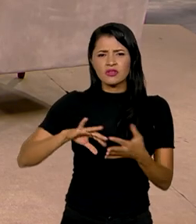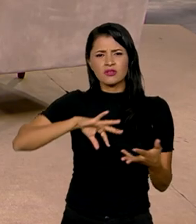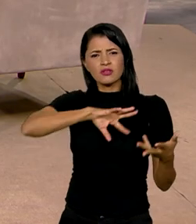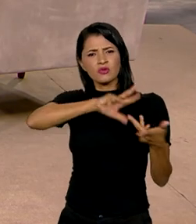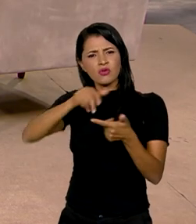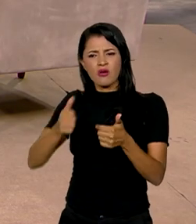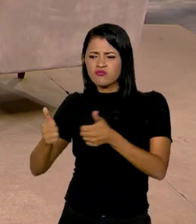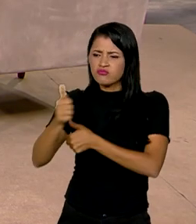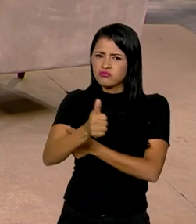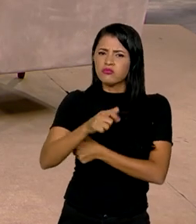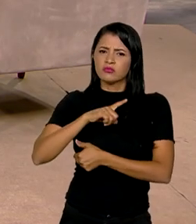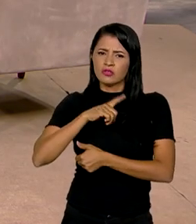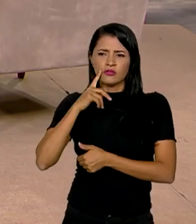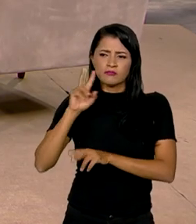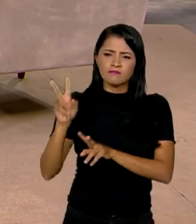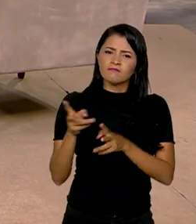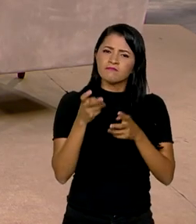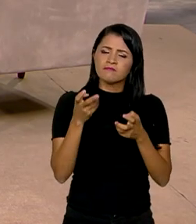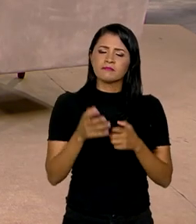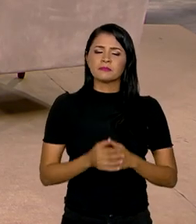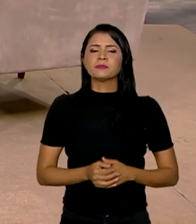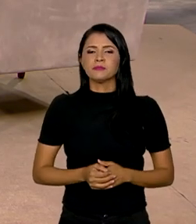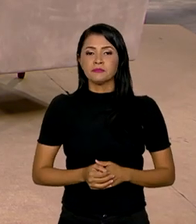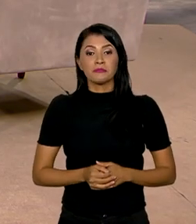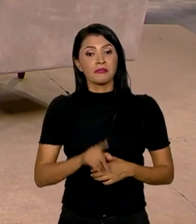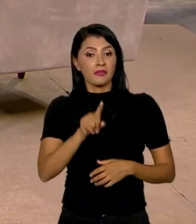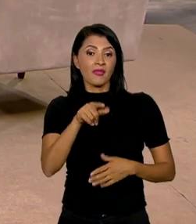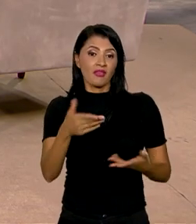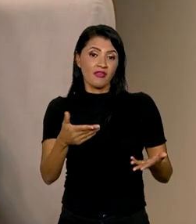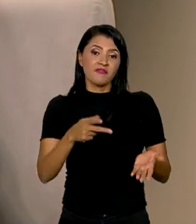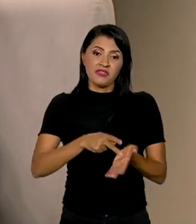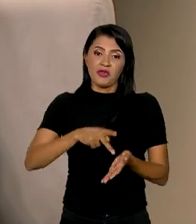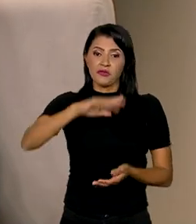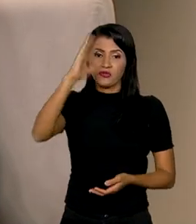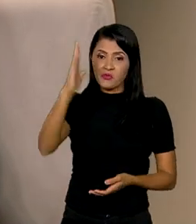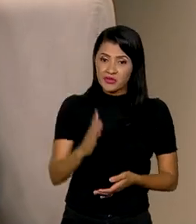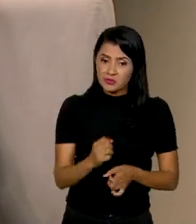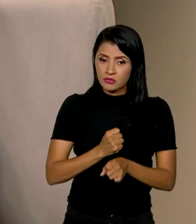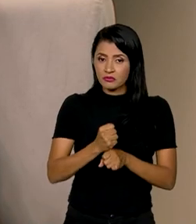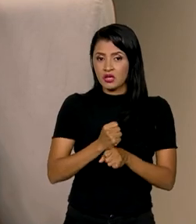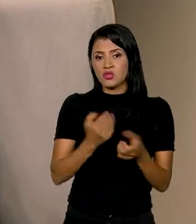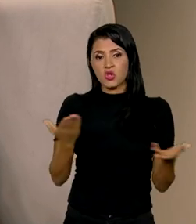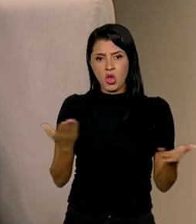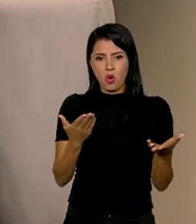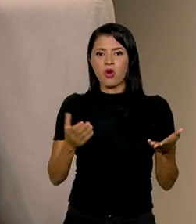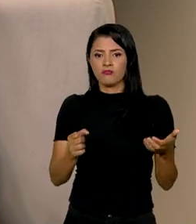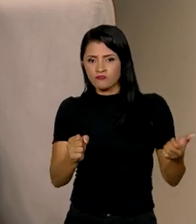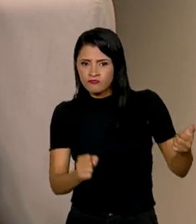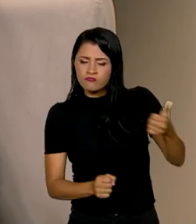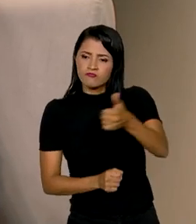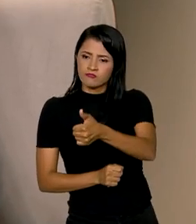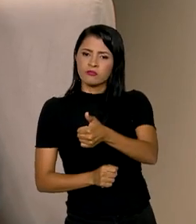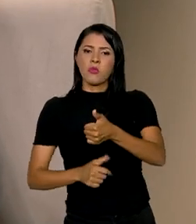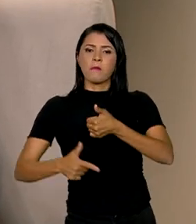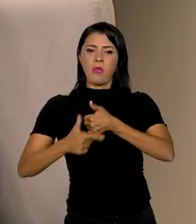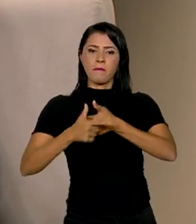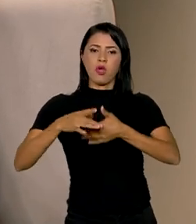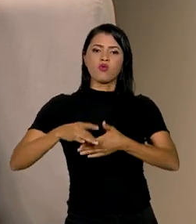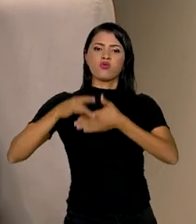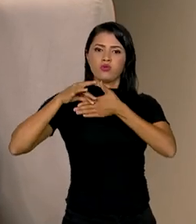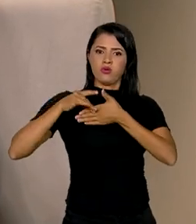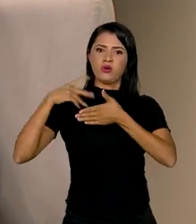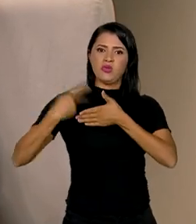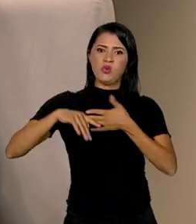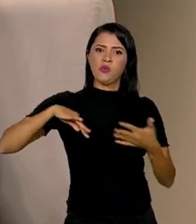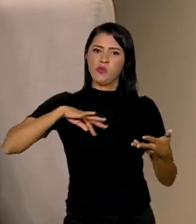essa governança global até? O Brasil, neste ano, está assumindo um papel de liderança mundial.